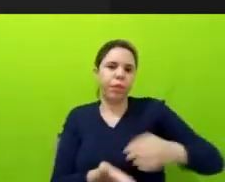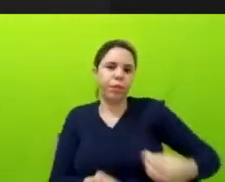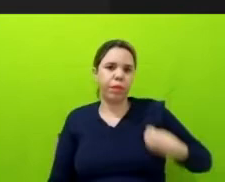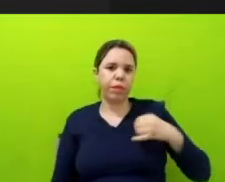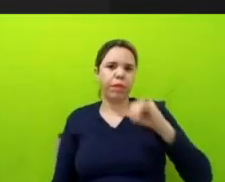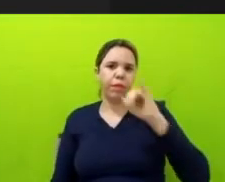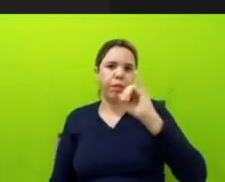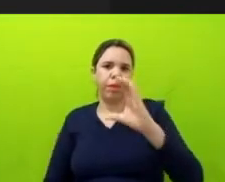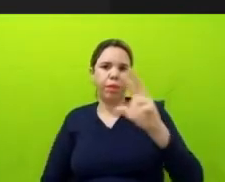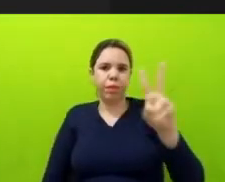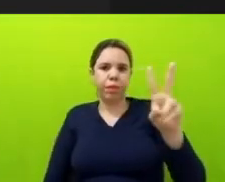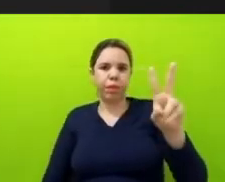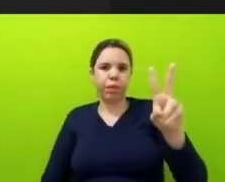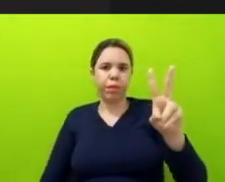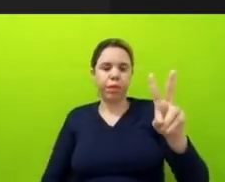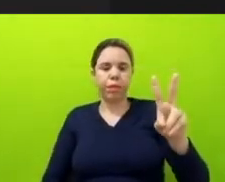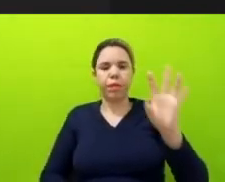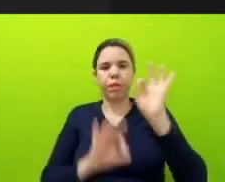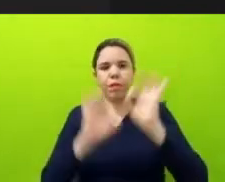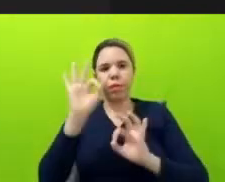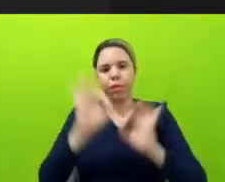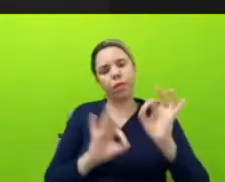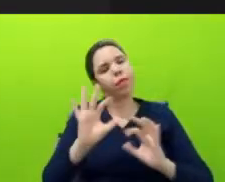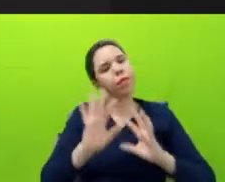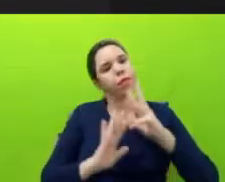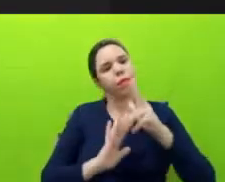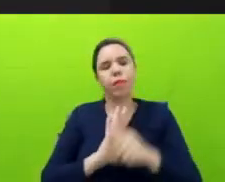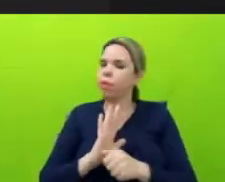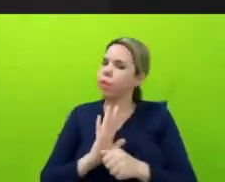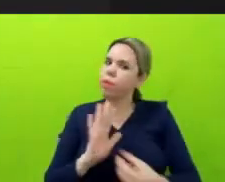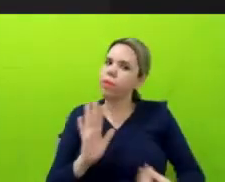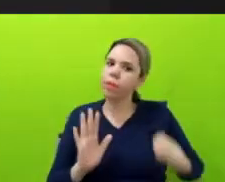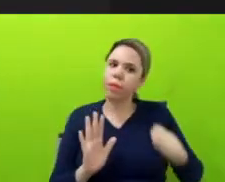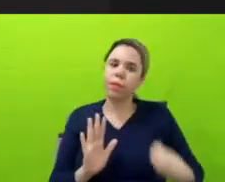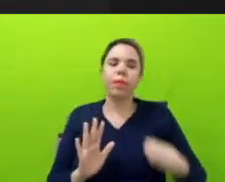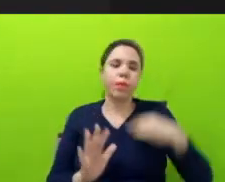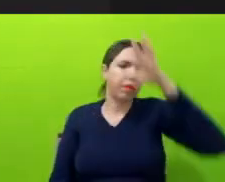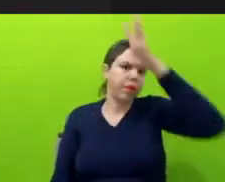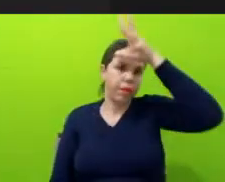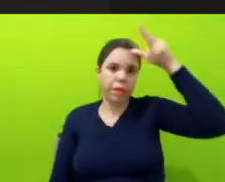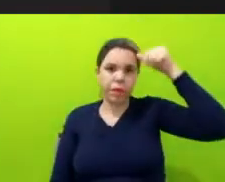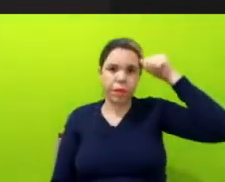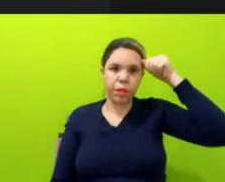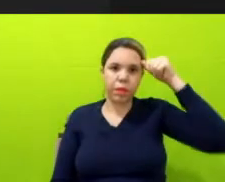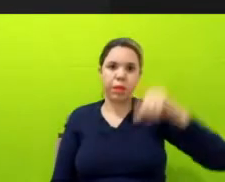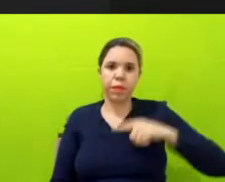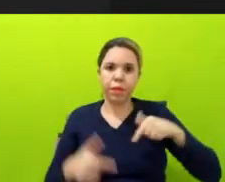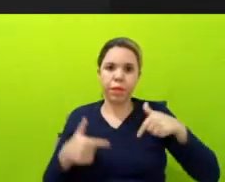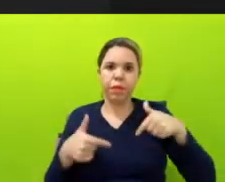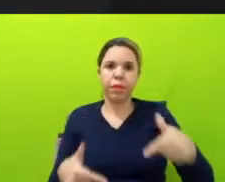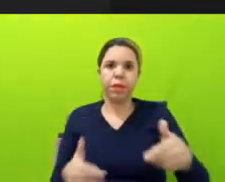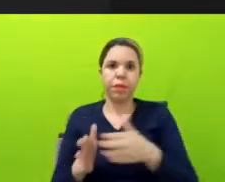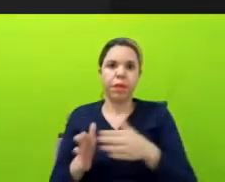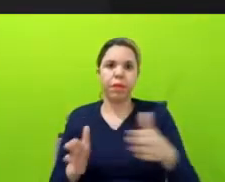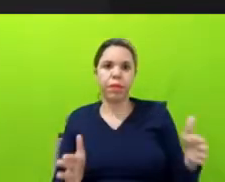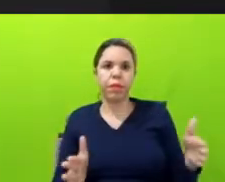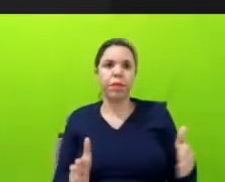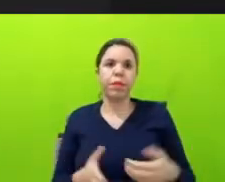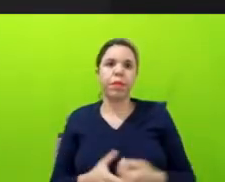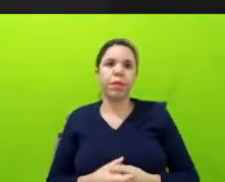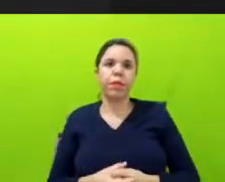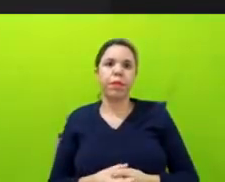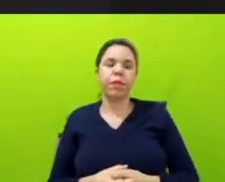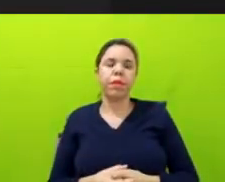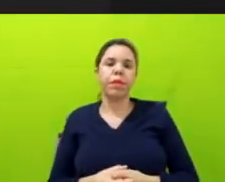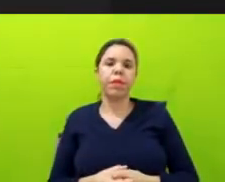organização socioambiental que fica em Mato Grosso, então, a gente tem uma atuação bastante regional, né, e o